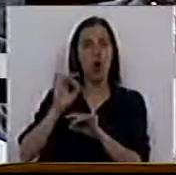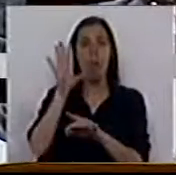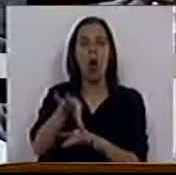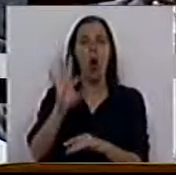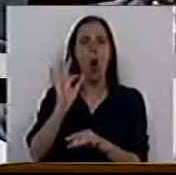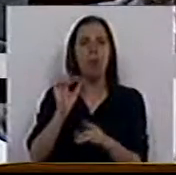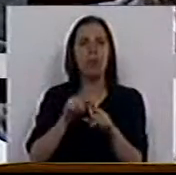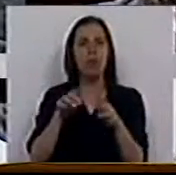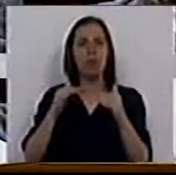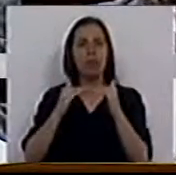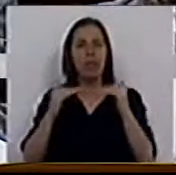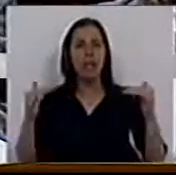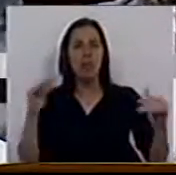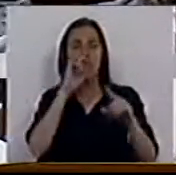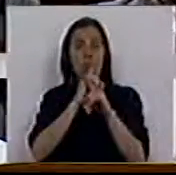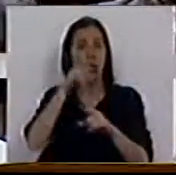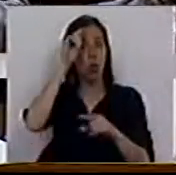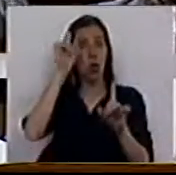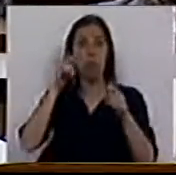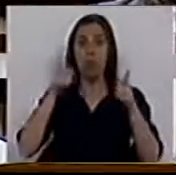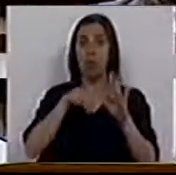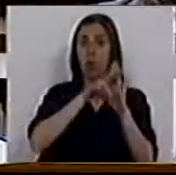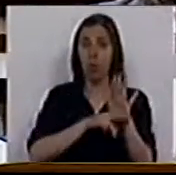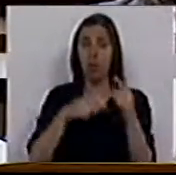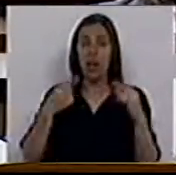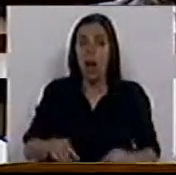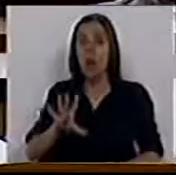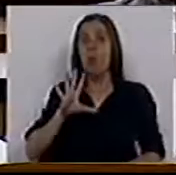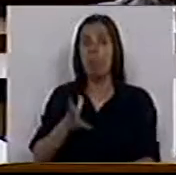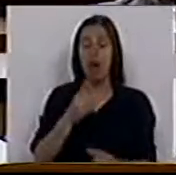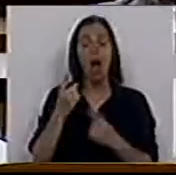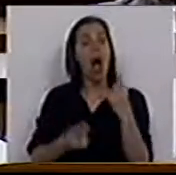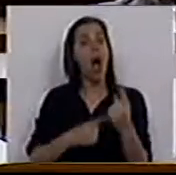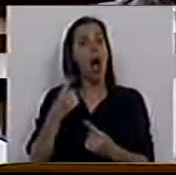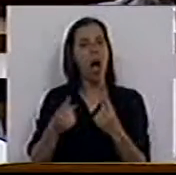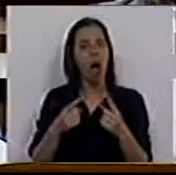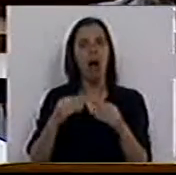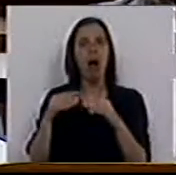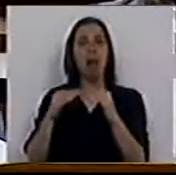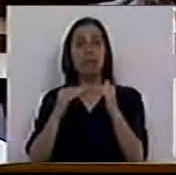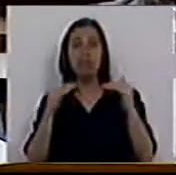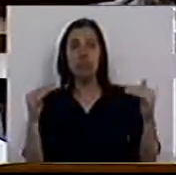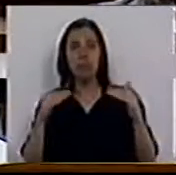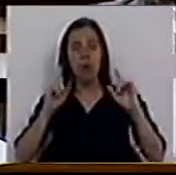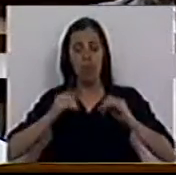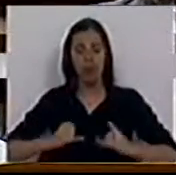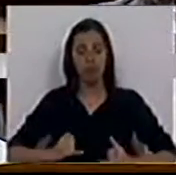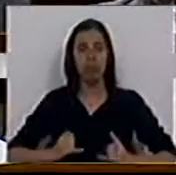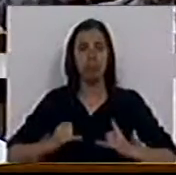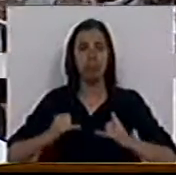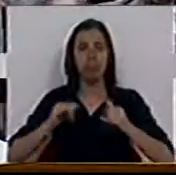a opção por uma harmonização que nem sempre respeita boas regulamentações que existem no país e às vezes acabamos por harmonizar por baixo,